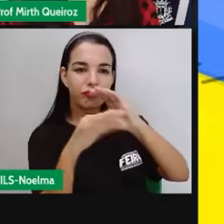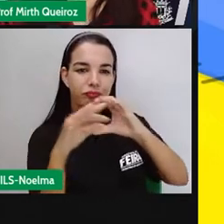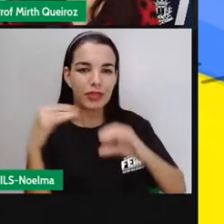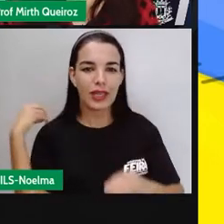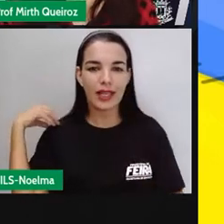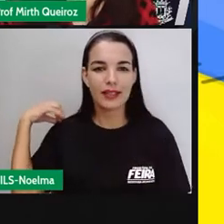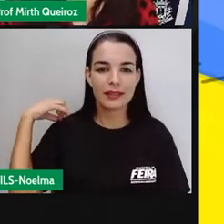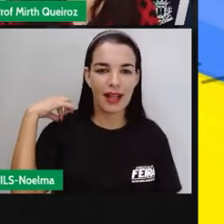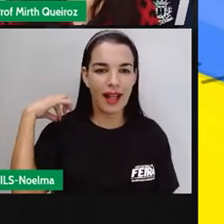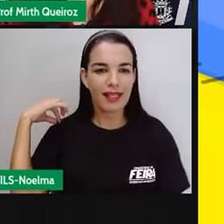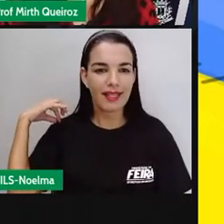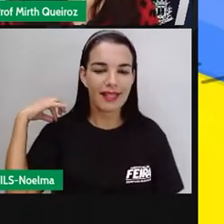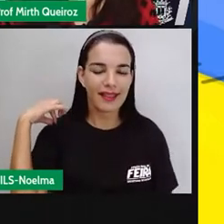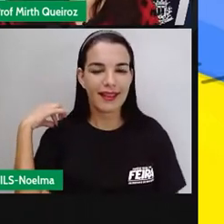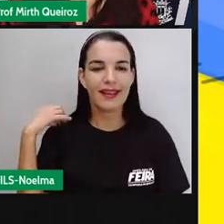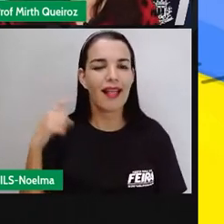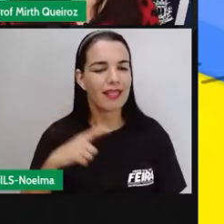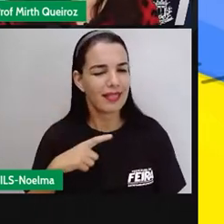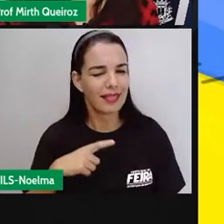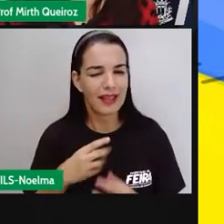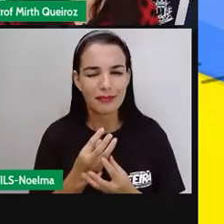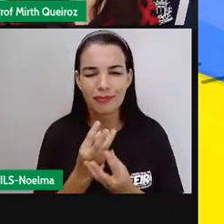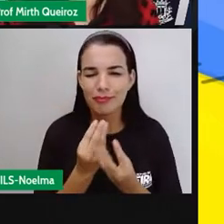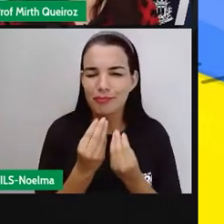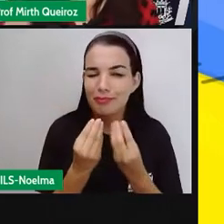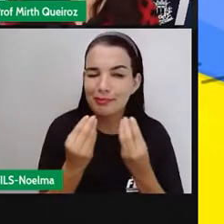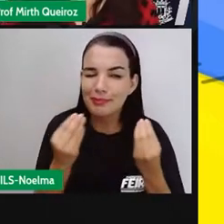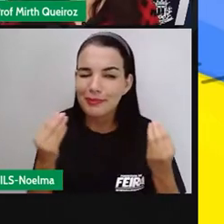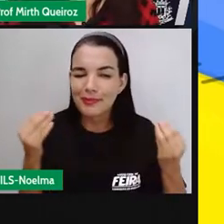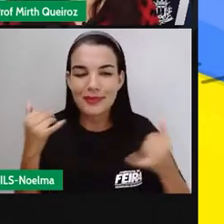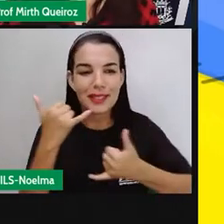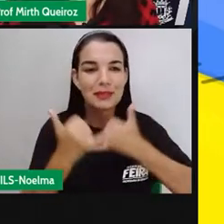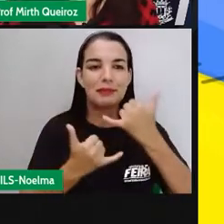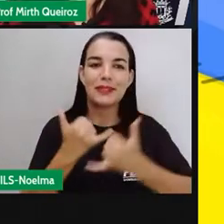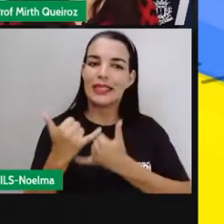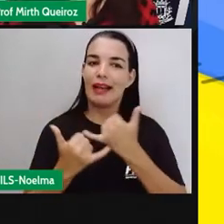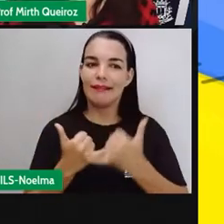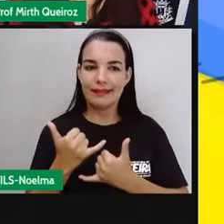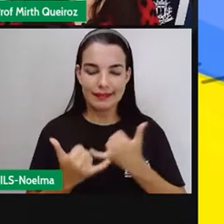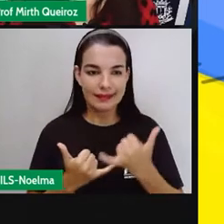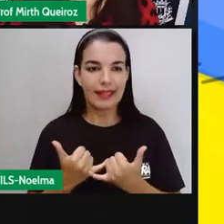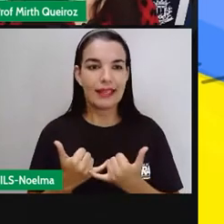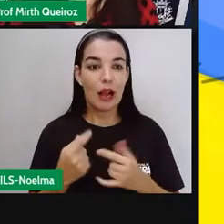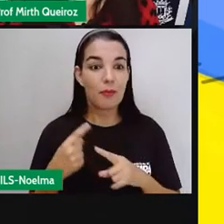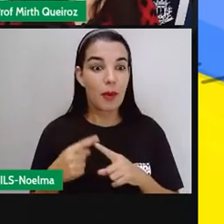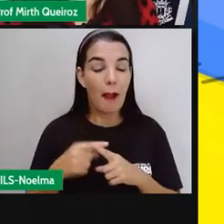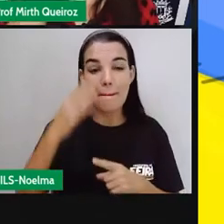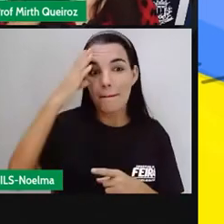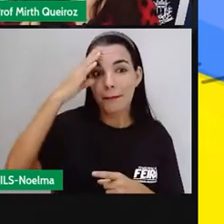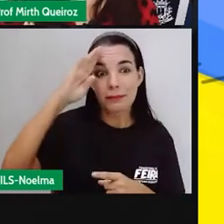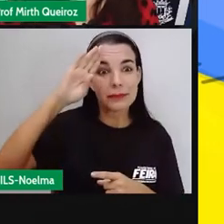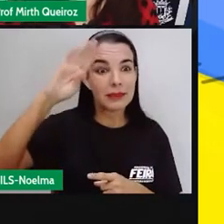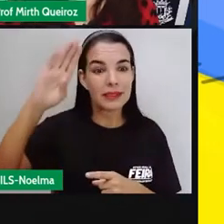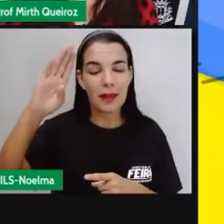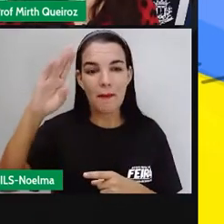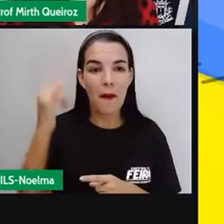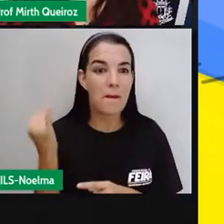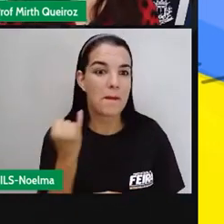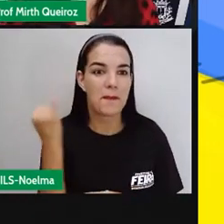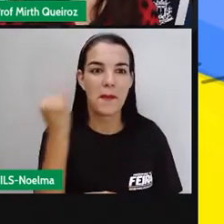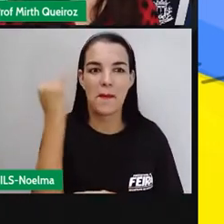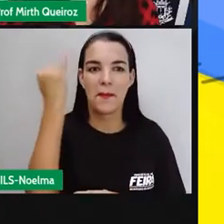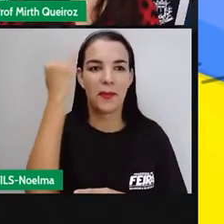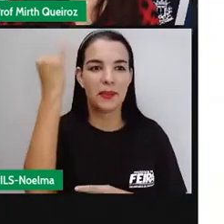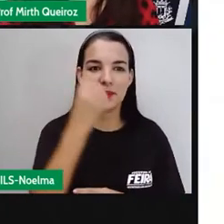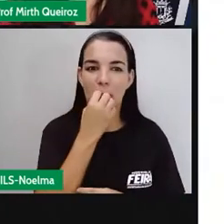outros tipos de brincadeiras aí juninas, que são elementos essenciais para que nós tenhamos um